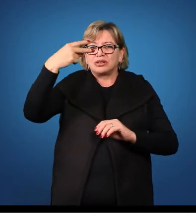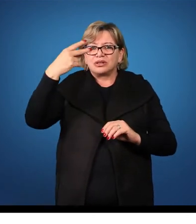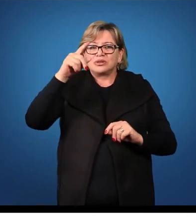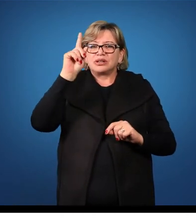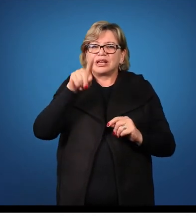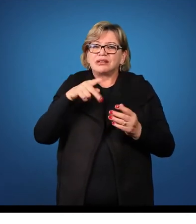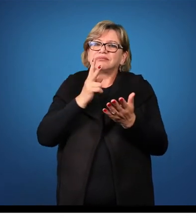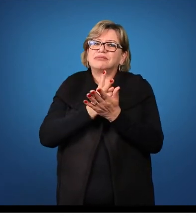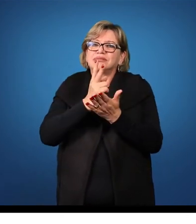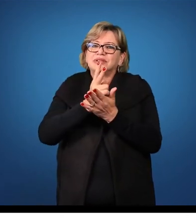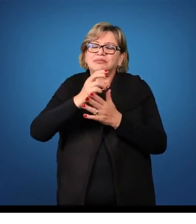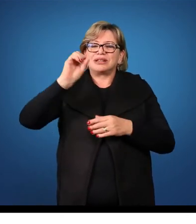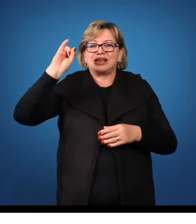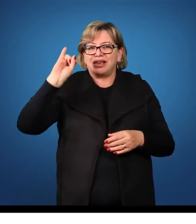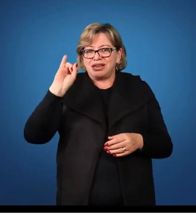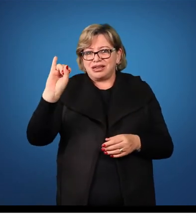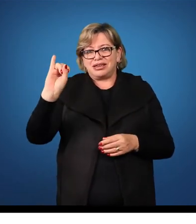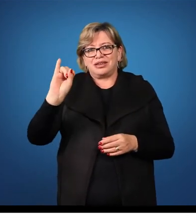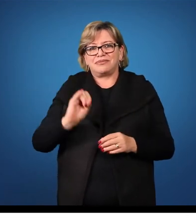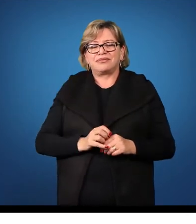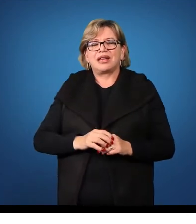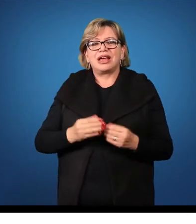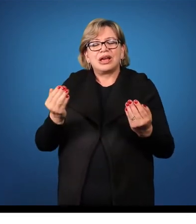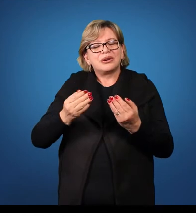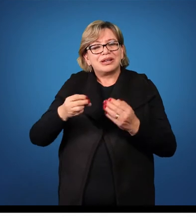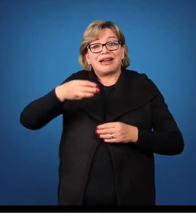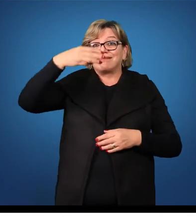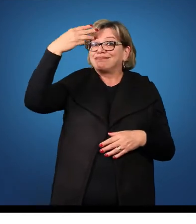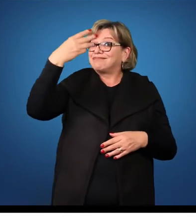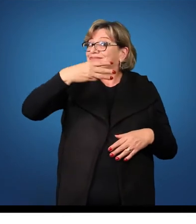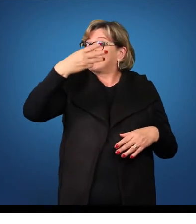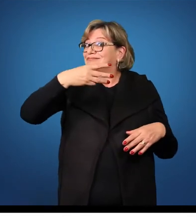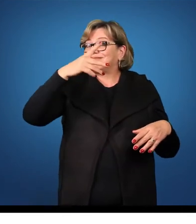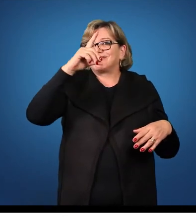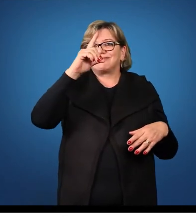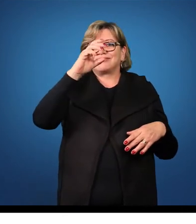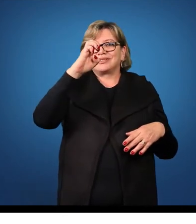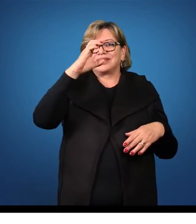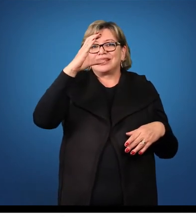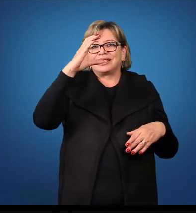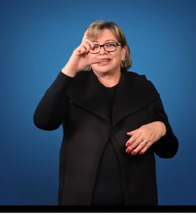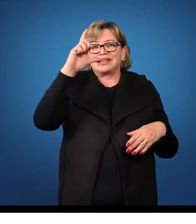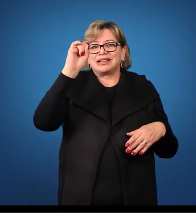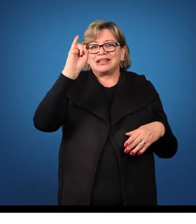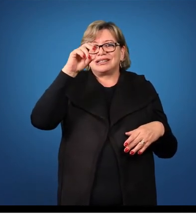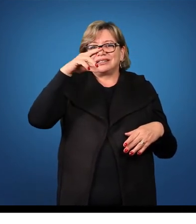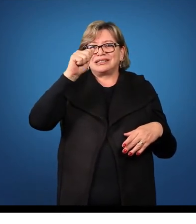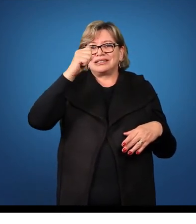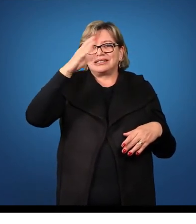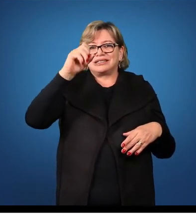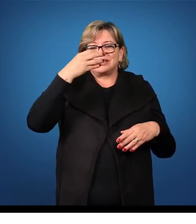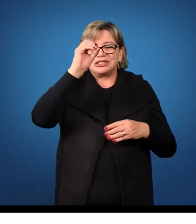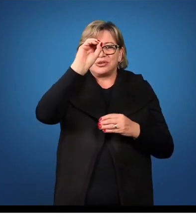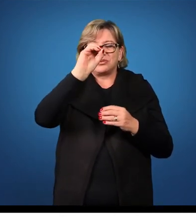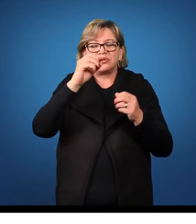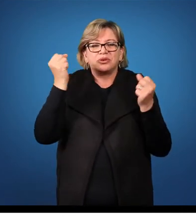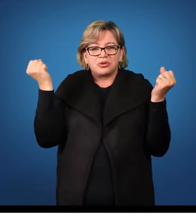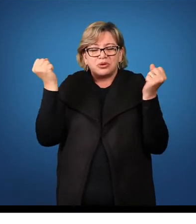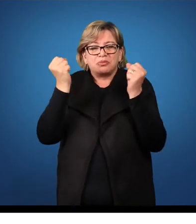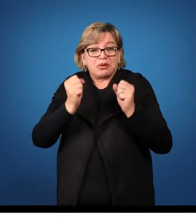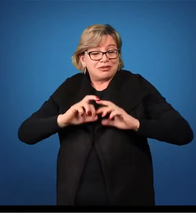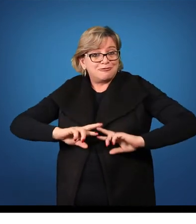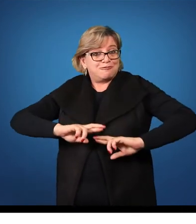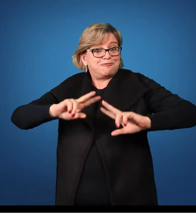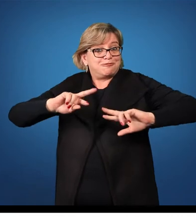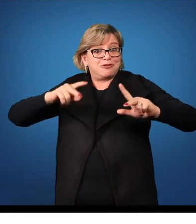em I. Na terceira declinação, o nominativo pode terminar de várias,